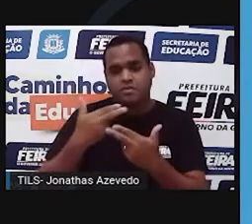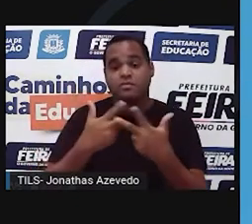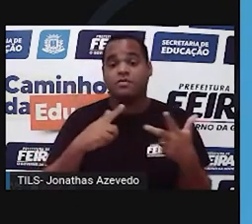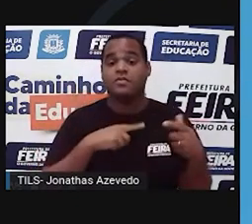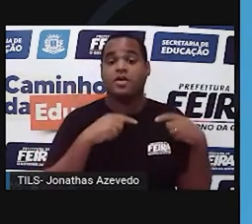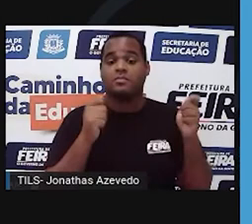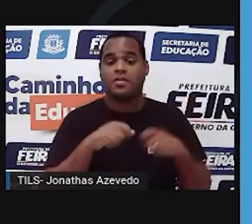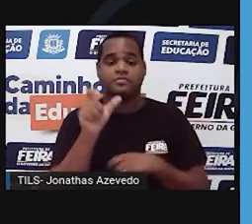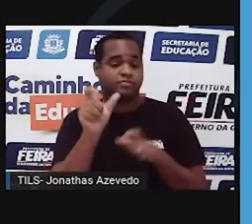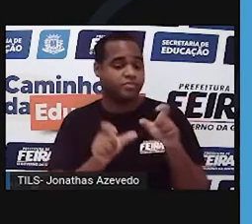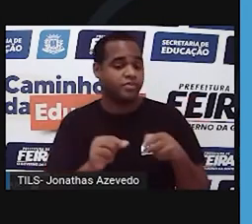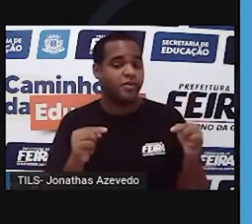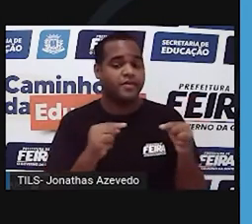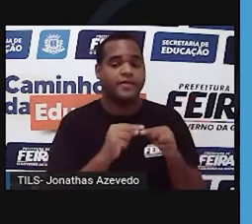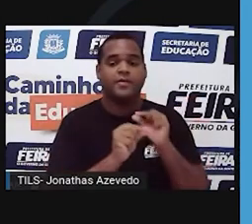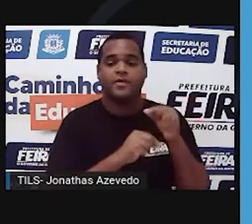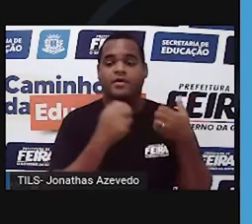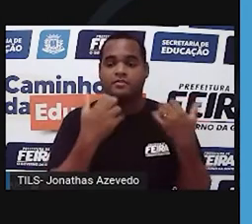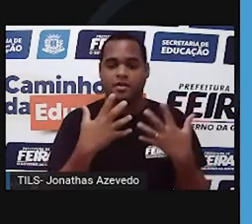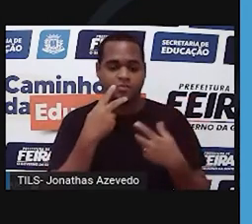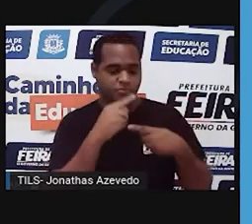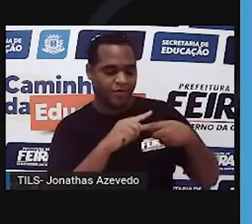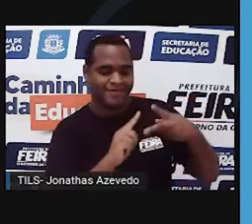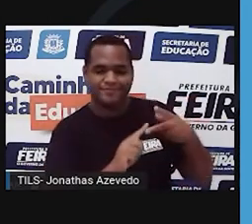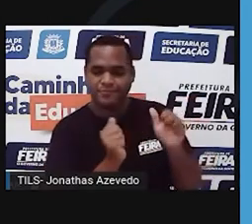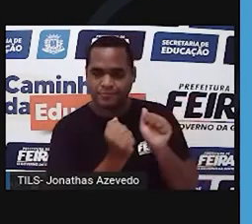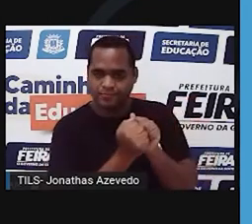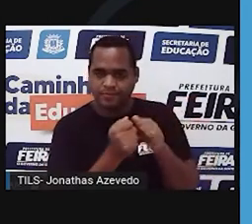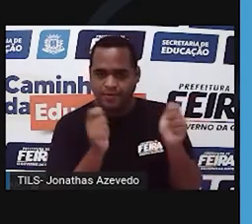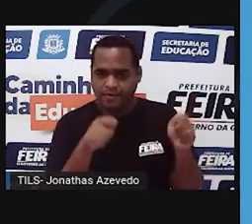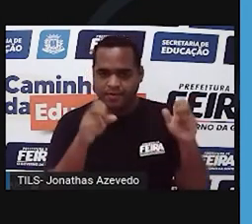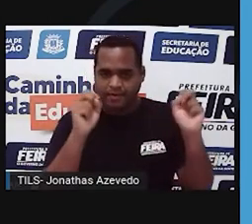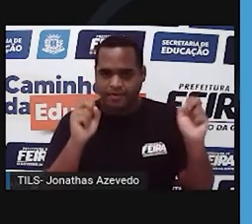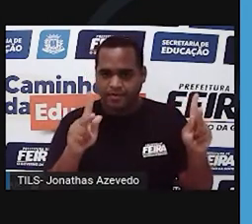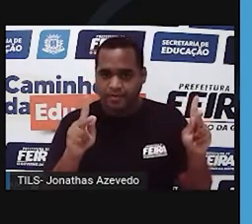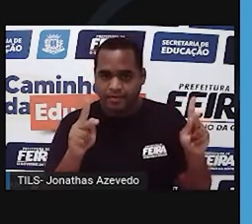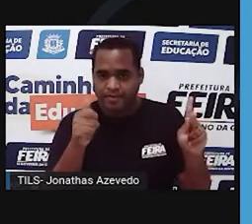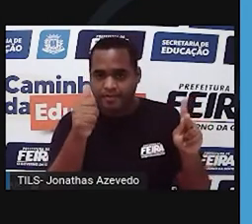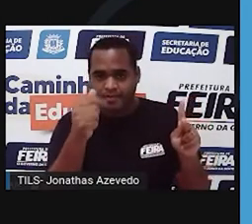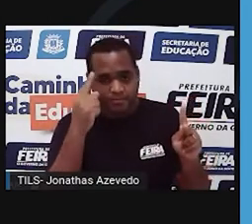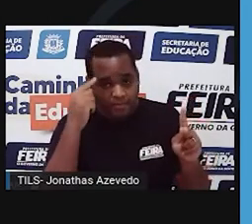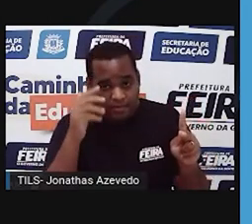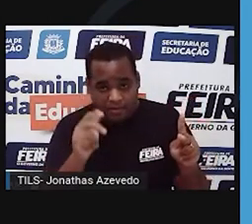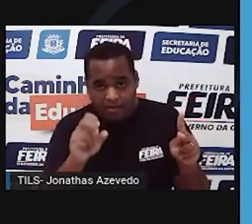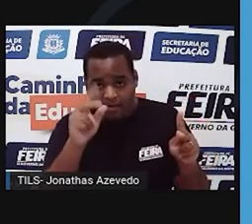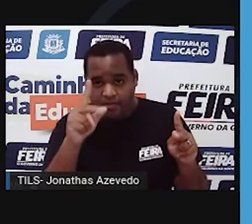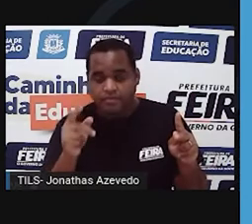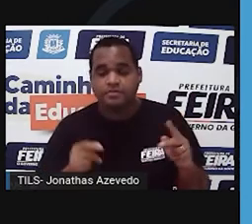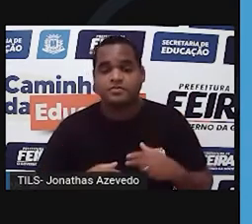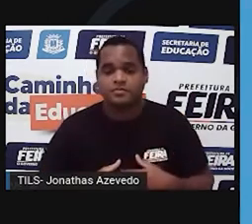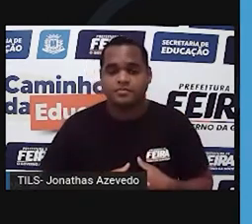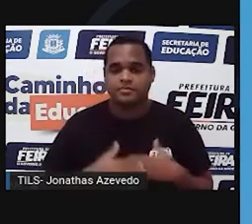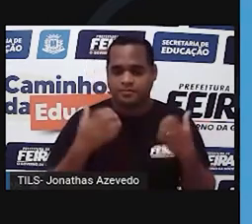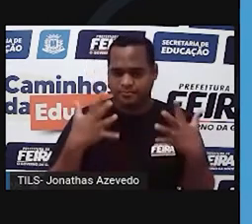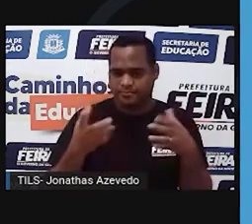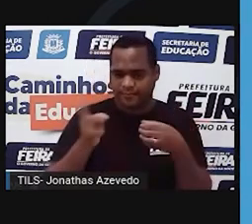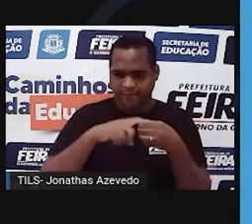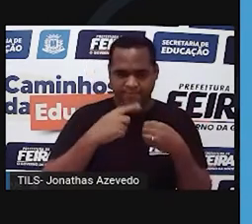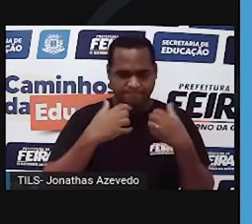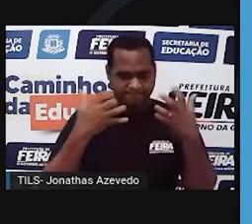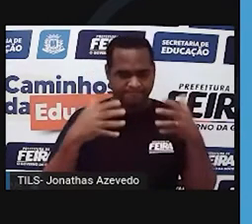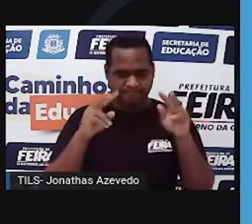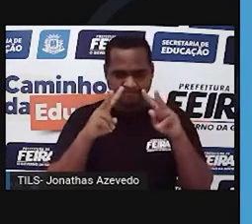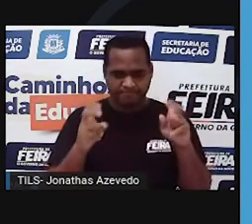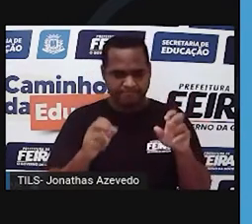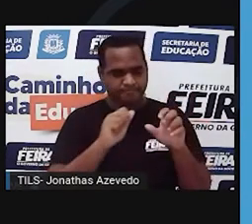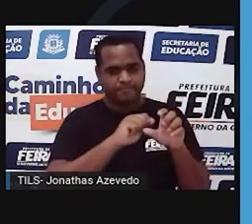característica, tem que ter dois excessivos juntinhos, tá? Se tiver um dominante ali, já era, não manifesta. Mas voltando lá para as florzinhas, a